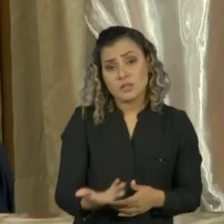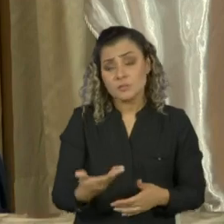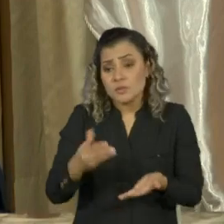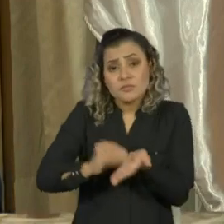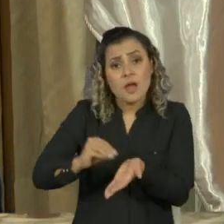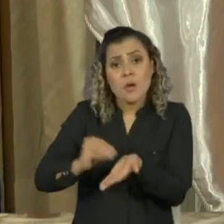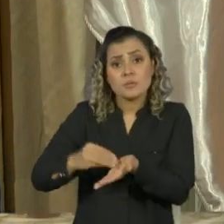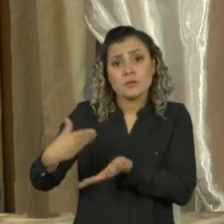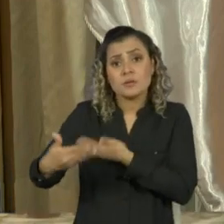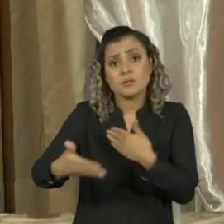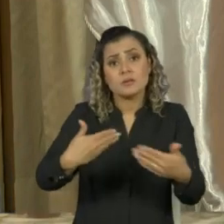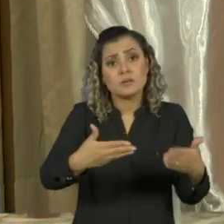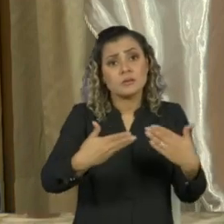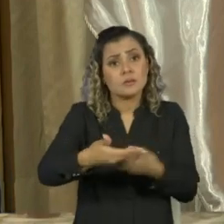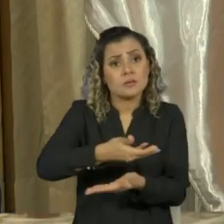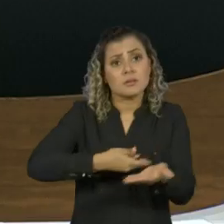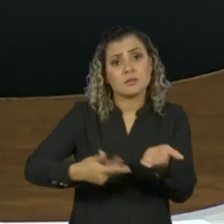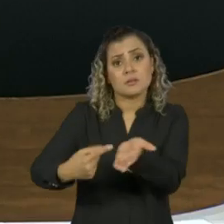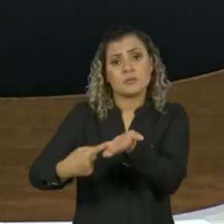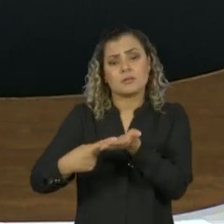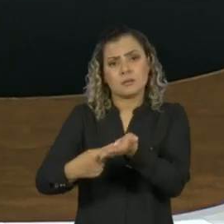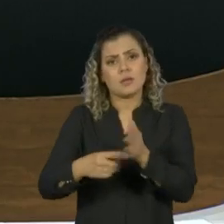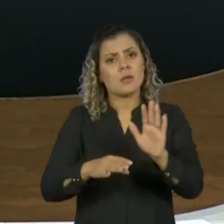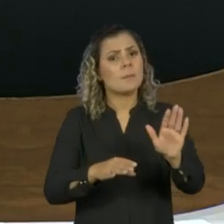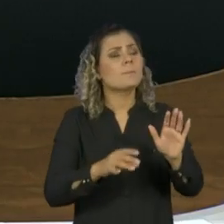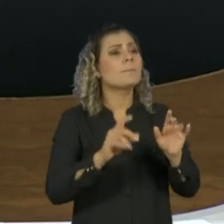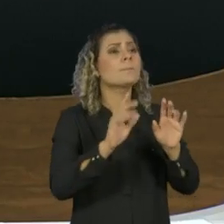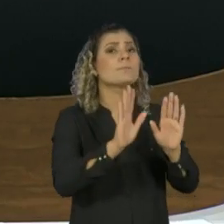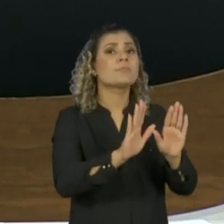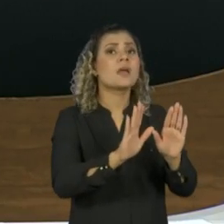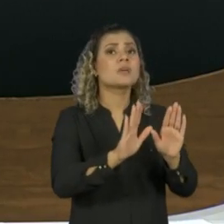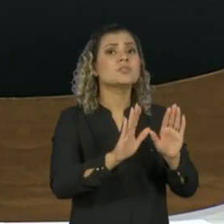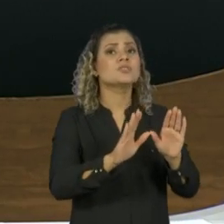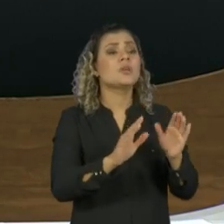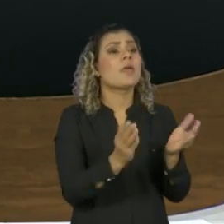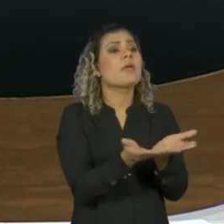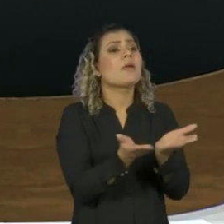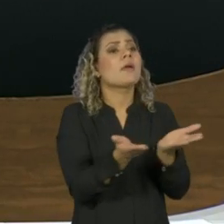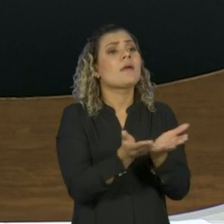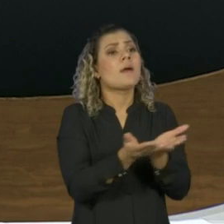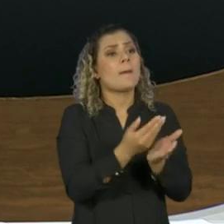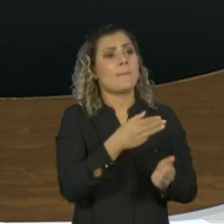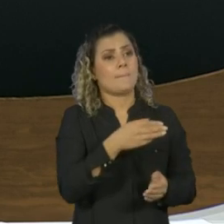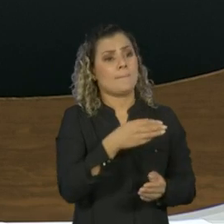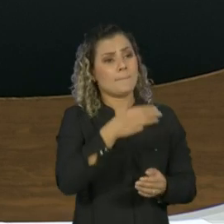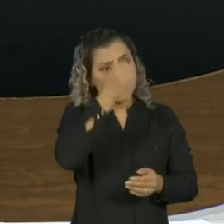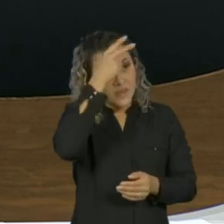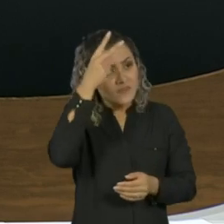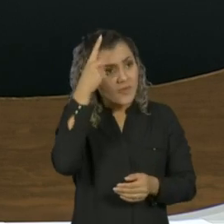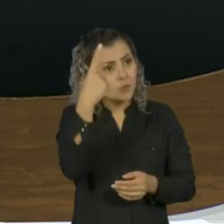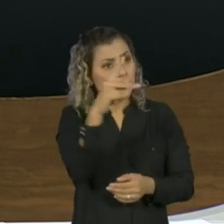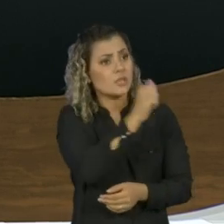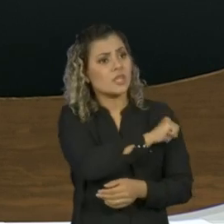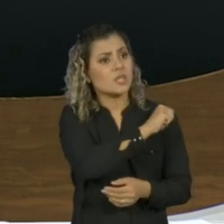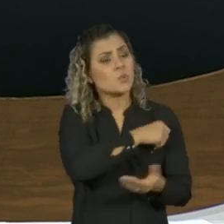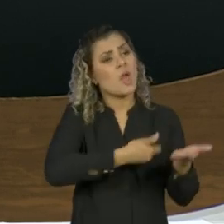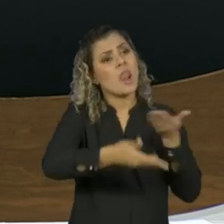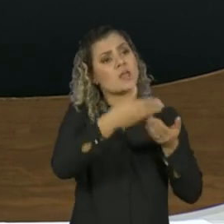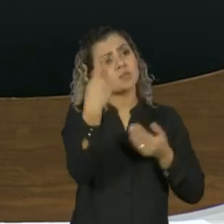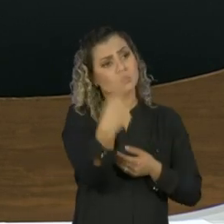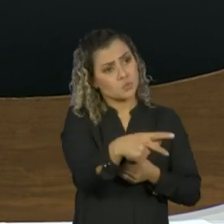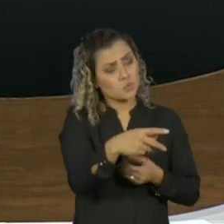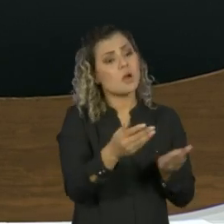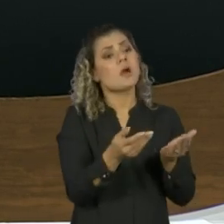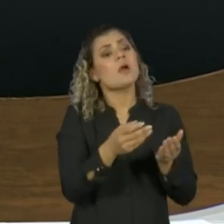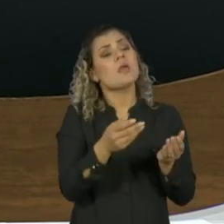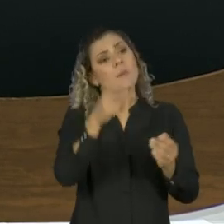faltando. Nós vamos fazer a nossa parte. com o prefeito Marcelo Crivella Mas poderia ser melhor se... Como está a relação entre o